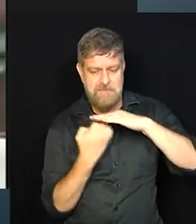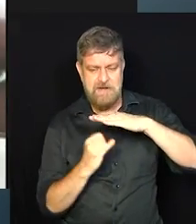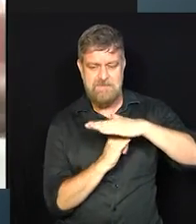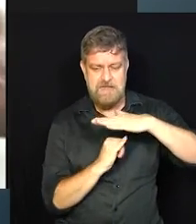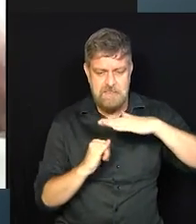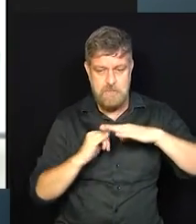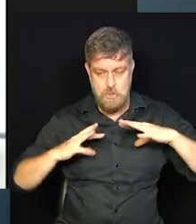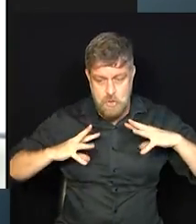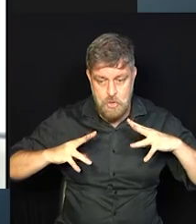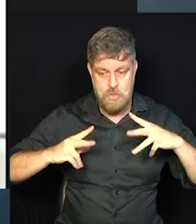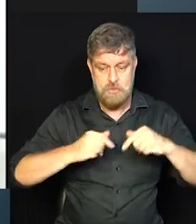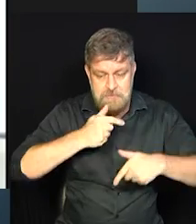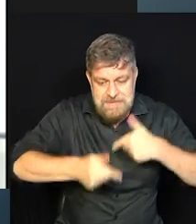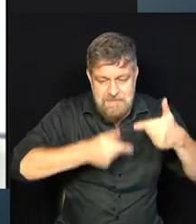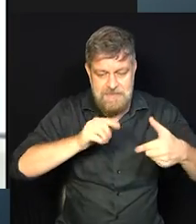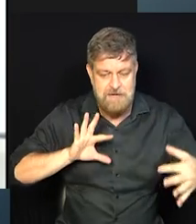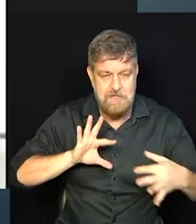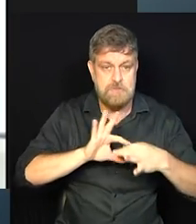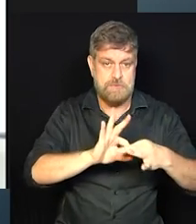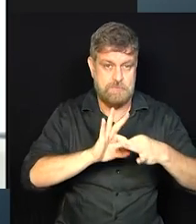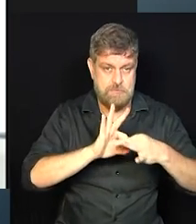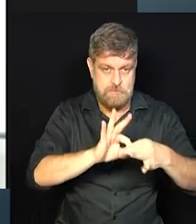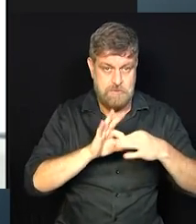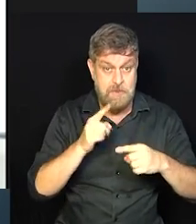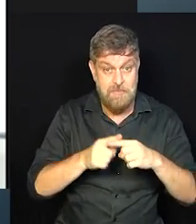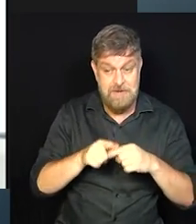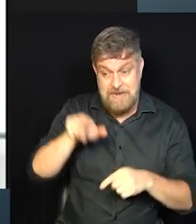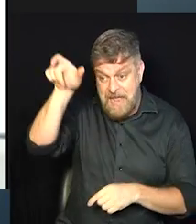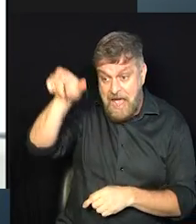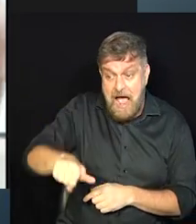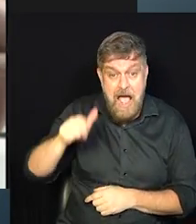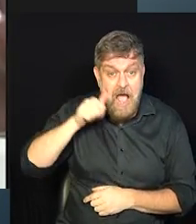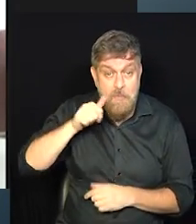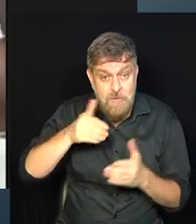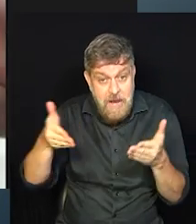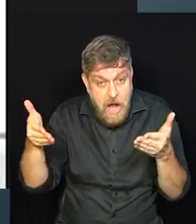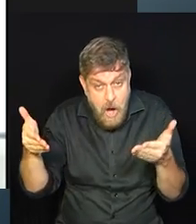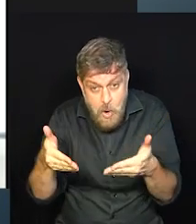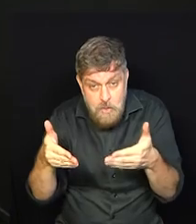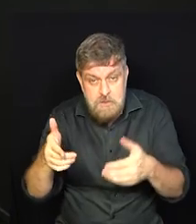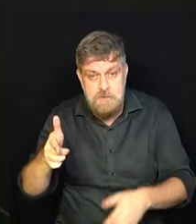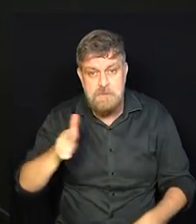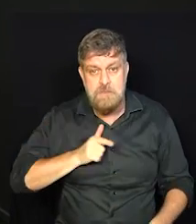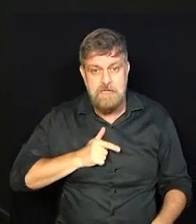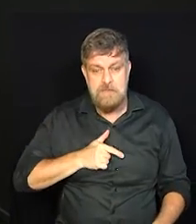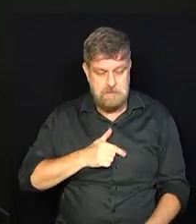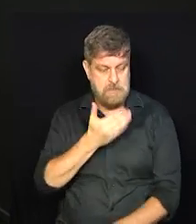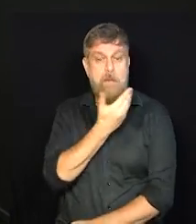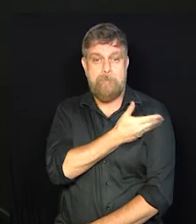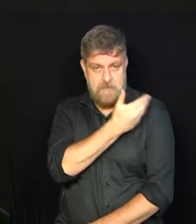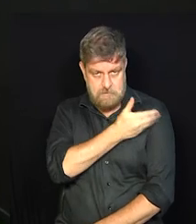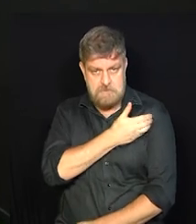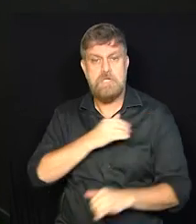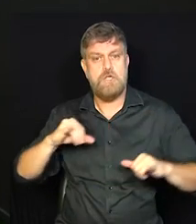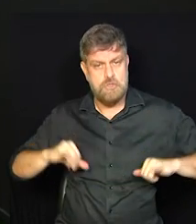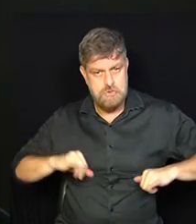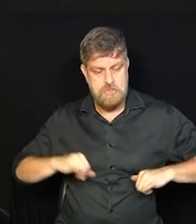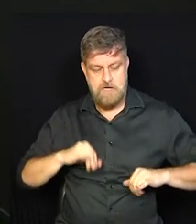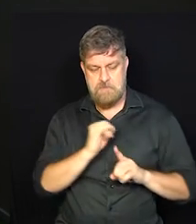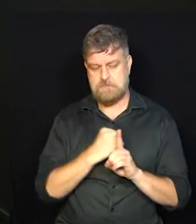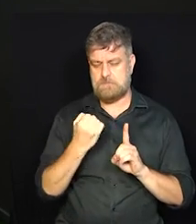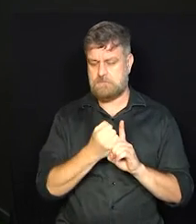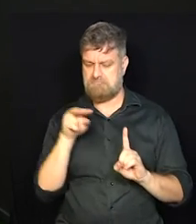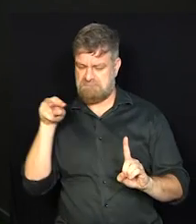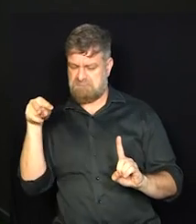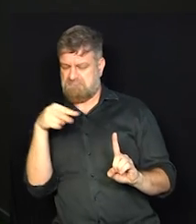as instituições todo mundo tem que trabalhar junto porque essa mulher hoje ela é extremamente marginalizada na nossa sociedade